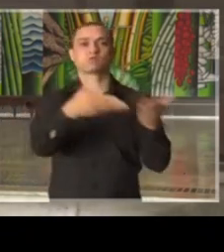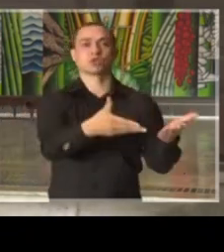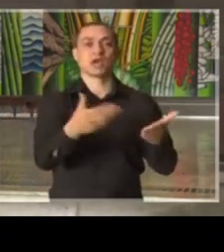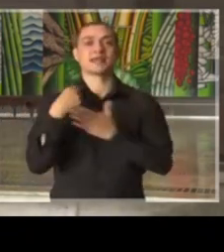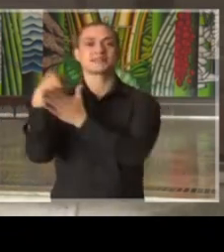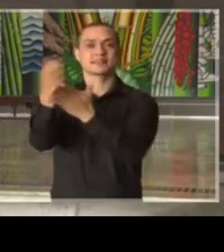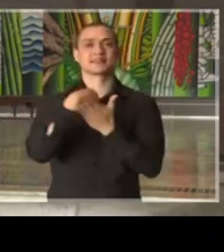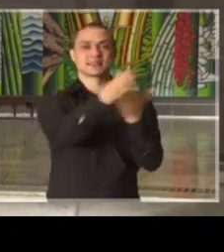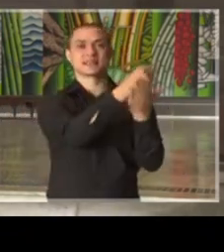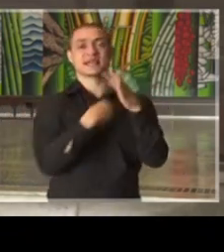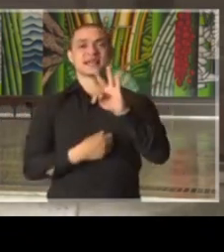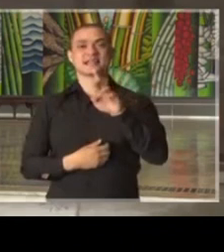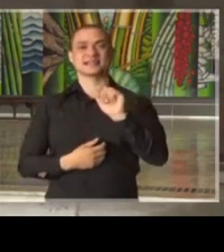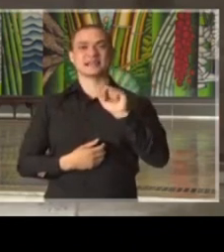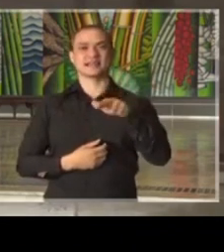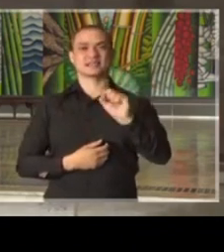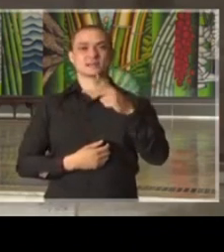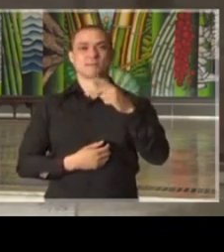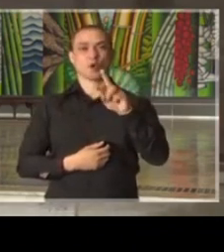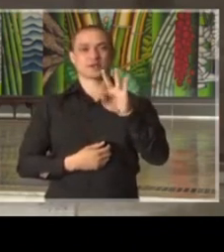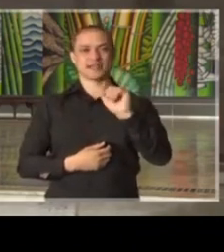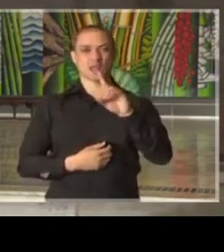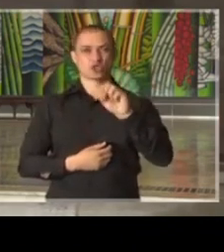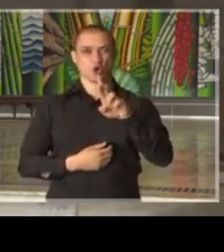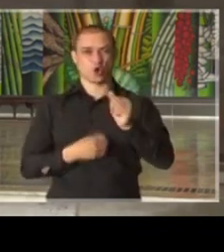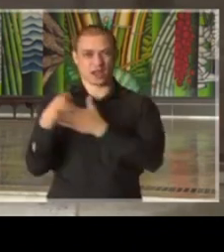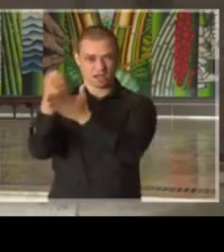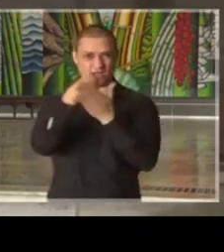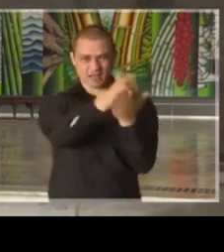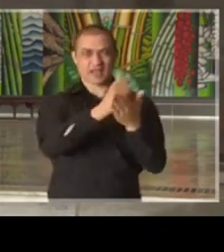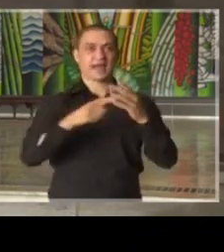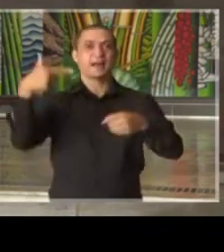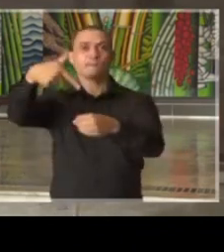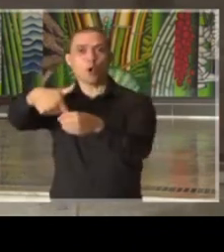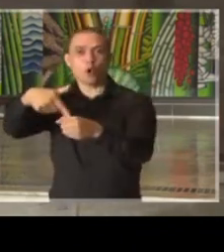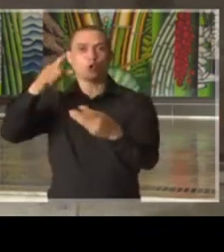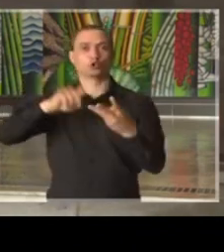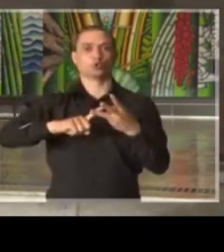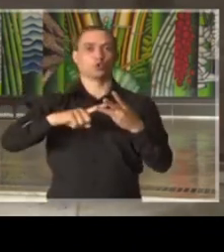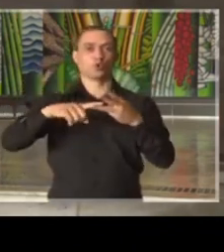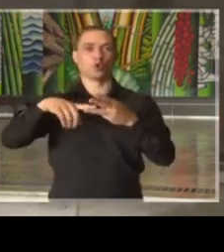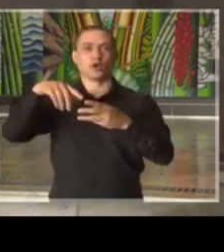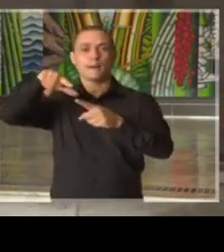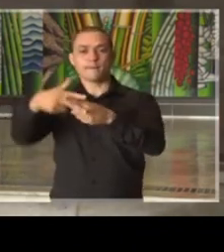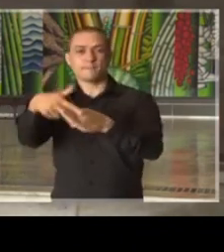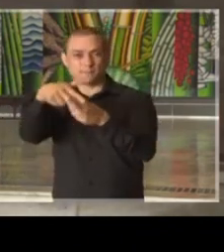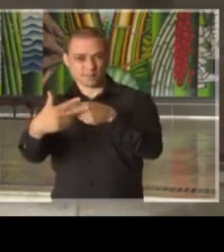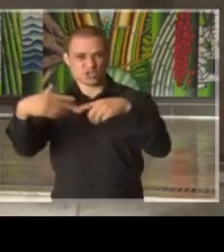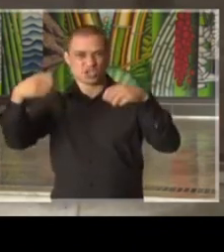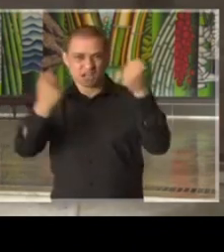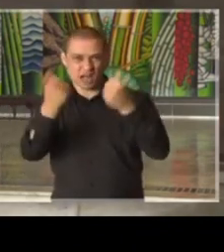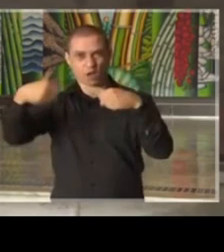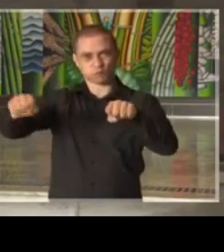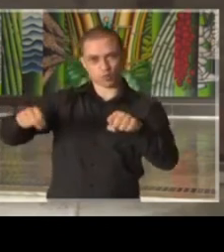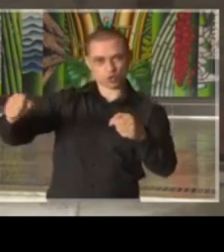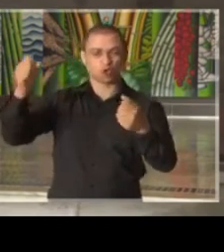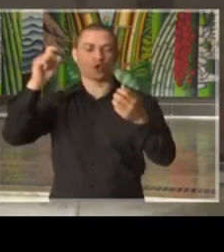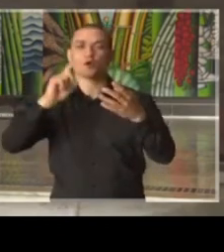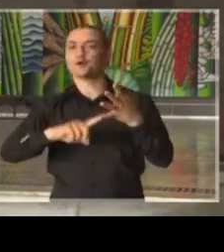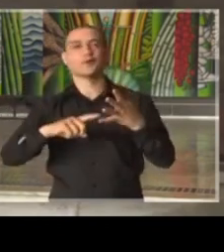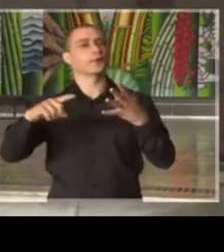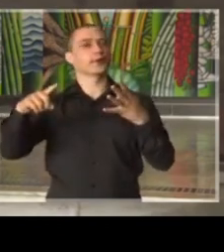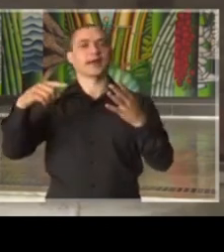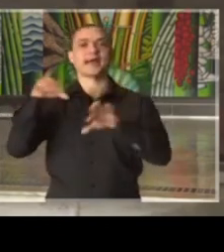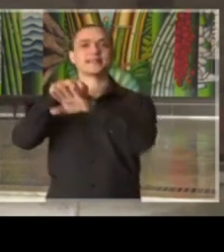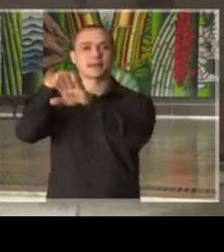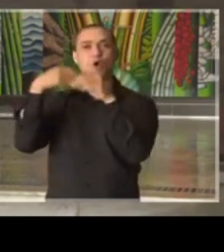Transportadoras, armazéns, postos de gasolina, oficinas de automóveis e motocicletas, serviços de transporte